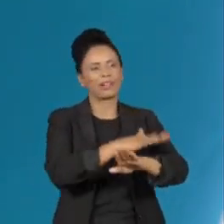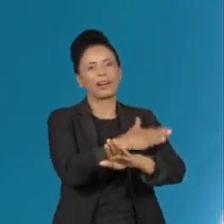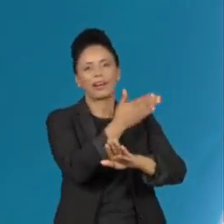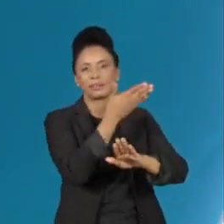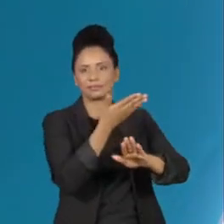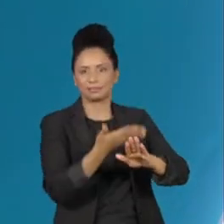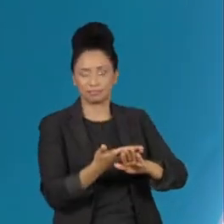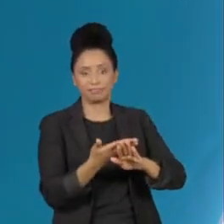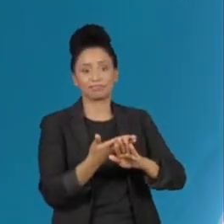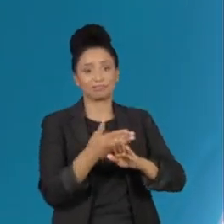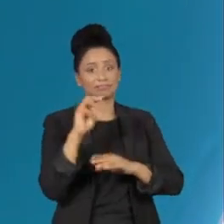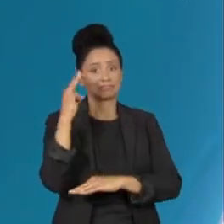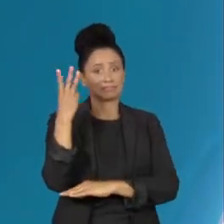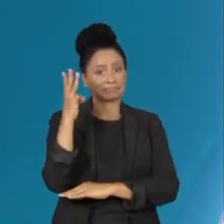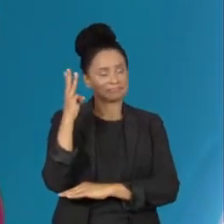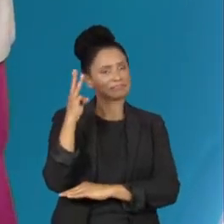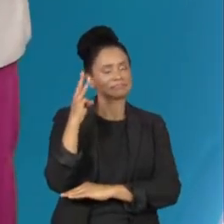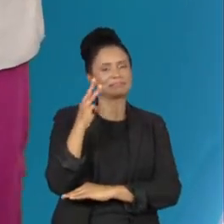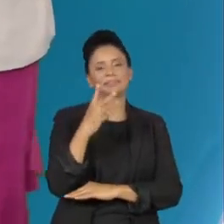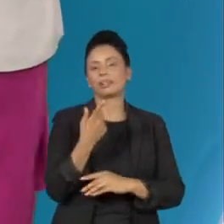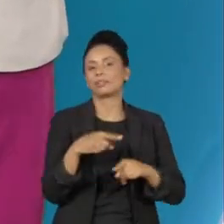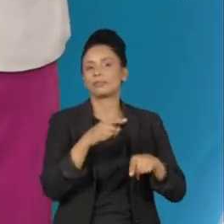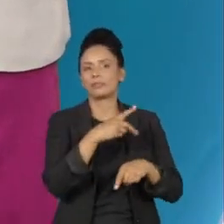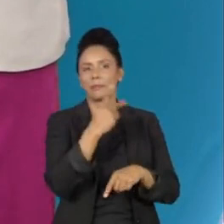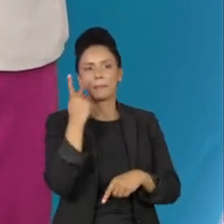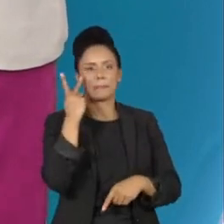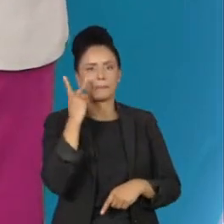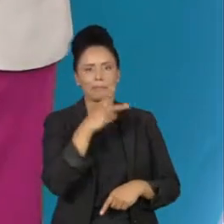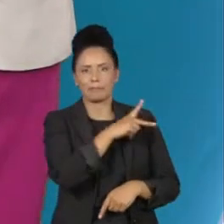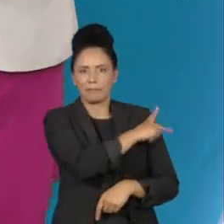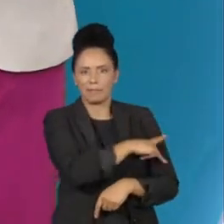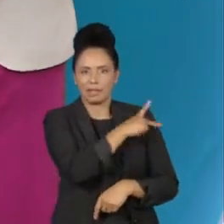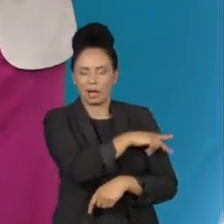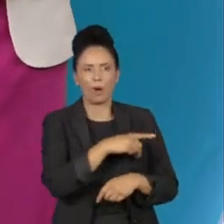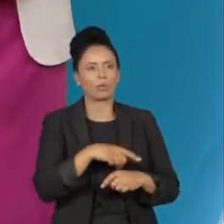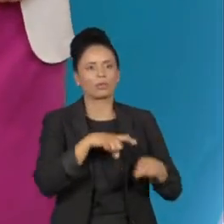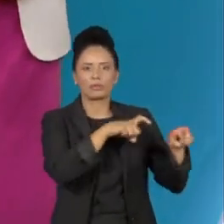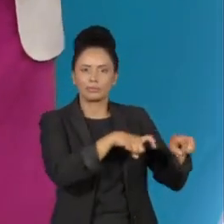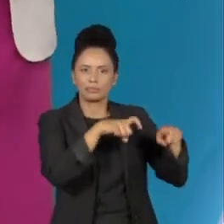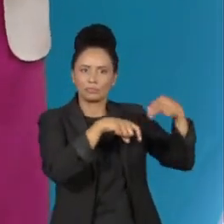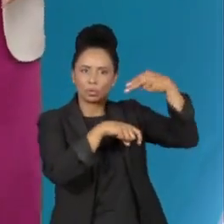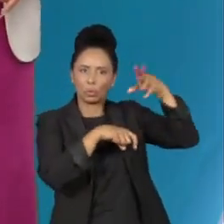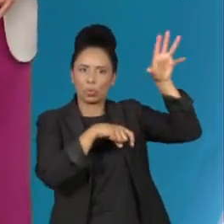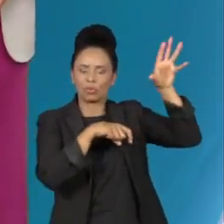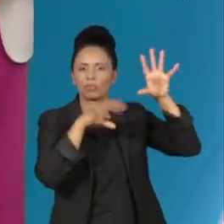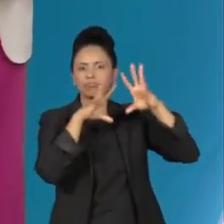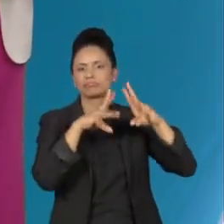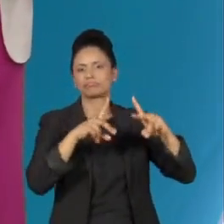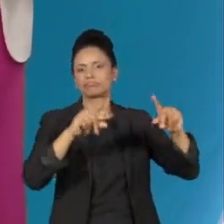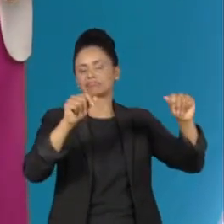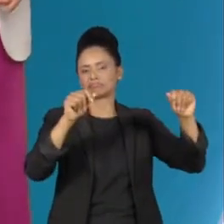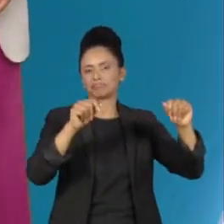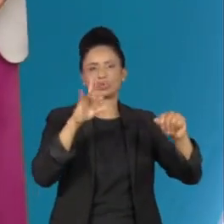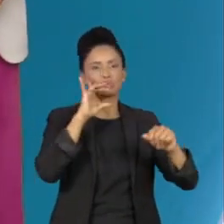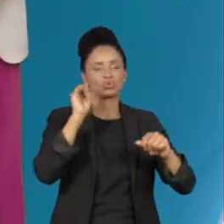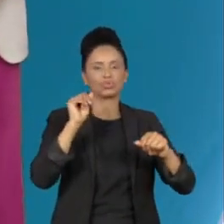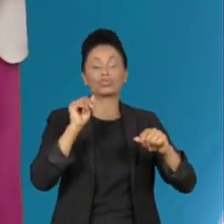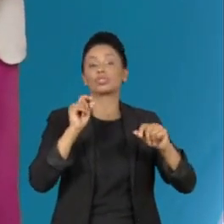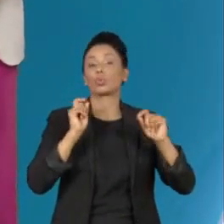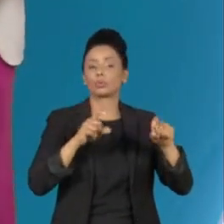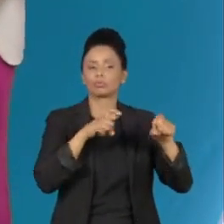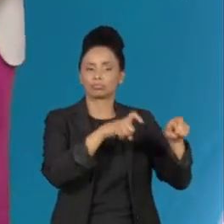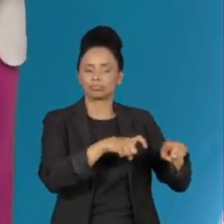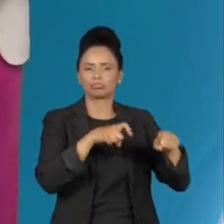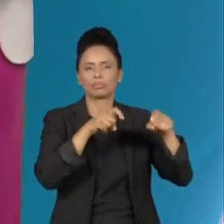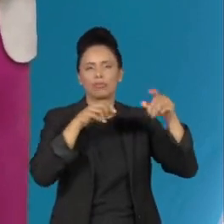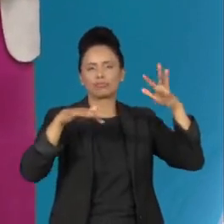parte do estado do Maranhão, Piauí e todo o interior nordestino. A região de Salvador ainda segue o dia com muita nebulosidade